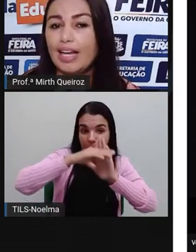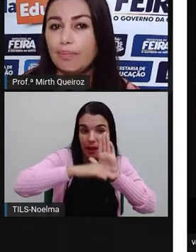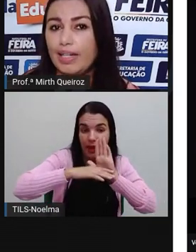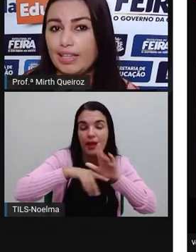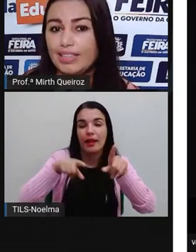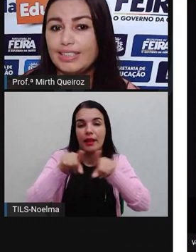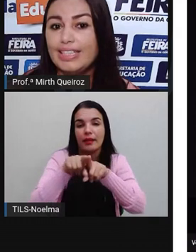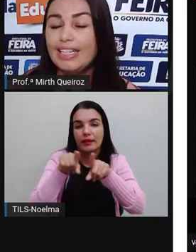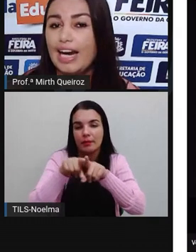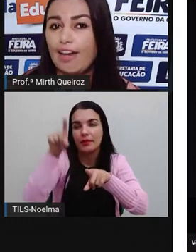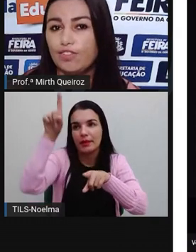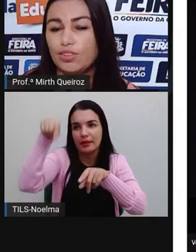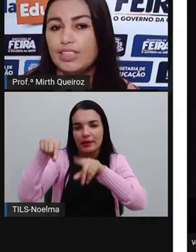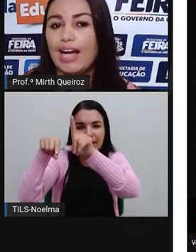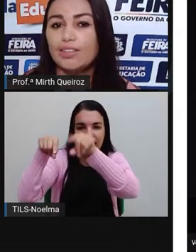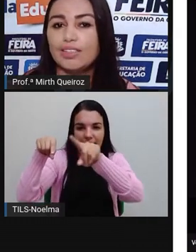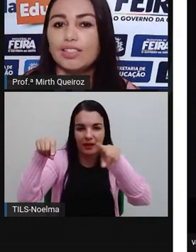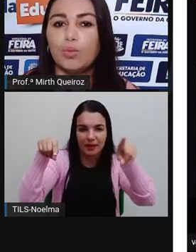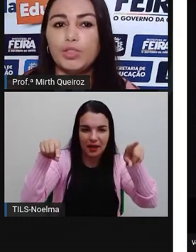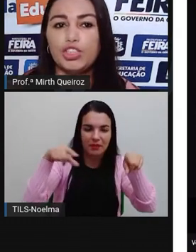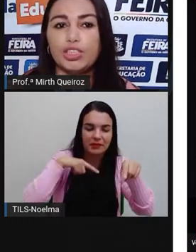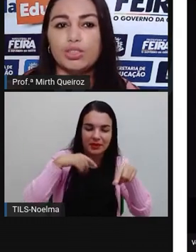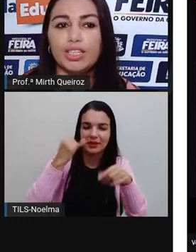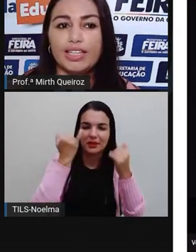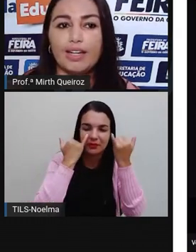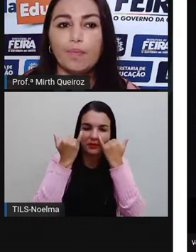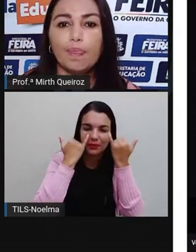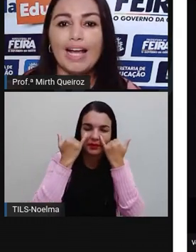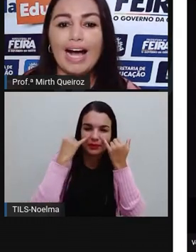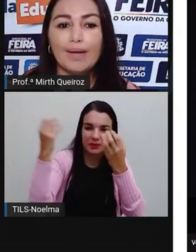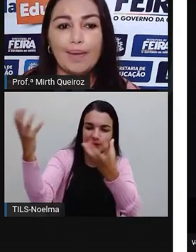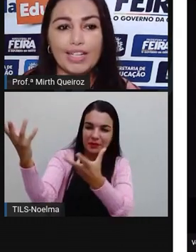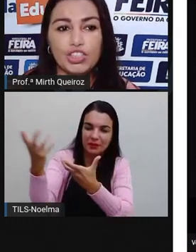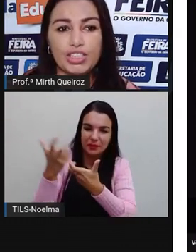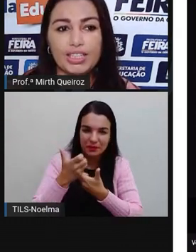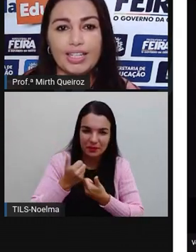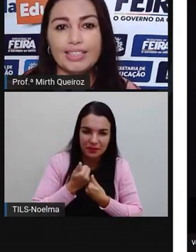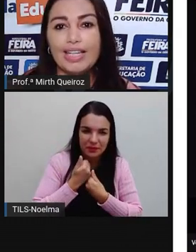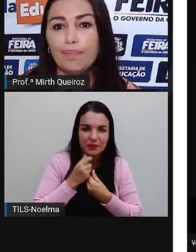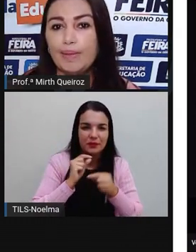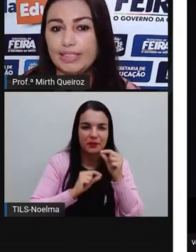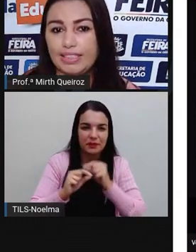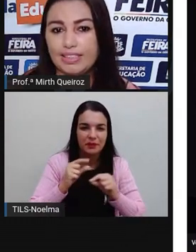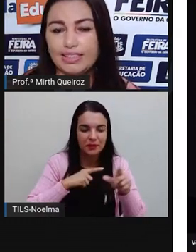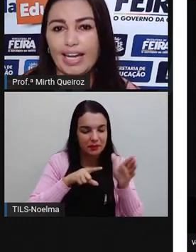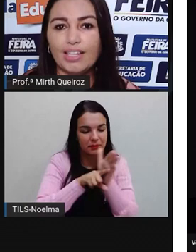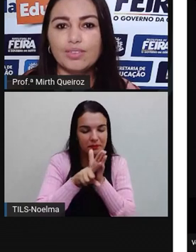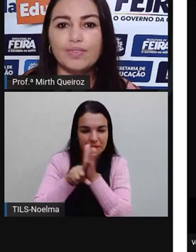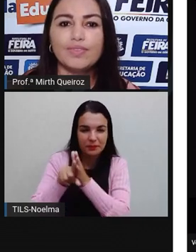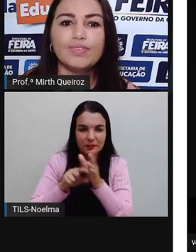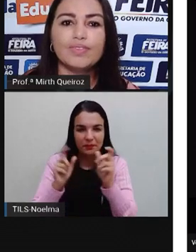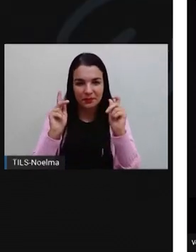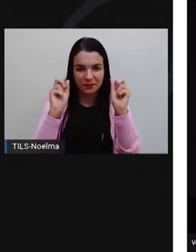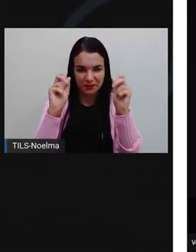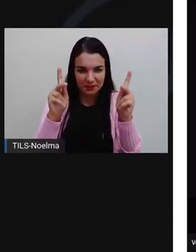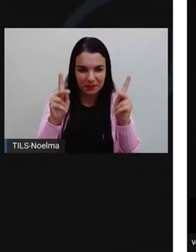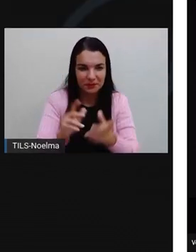em tabelas e gráficos. Dados que são obtidos aí a partir da pesquisa, certo?